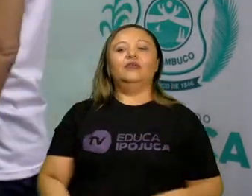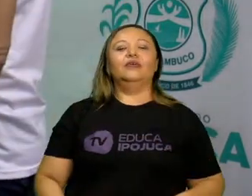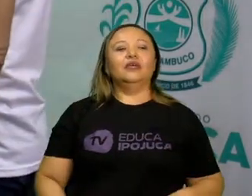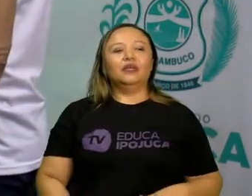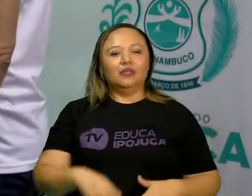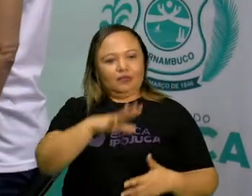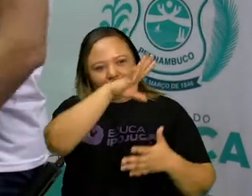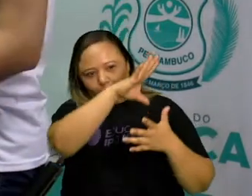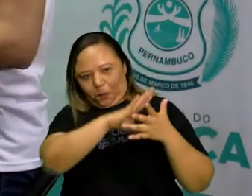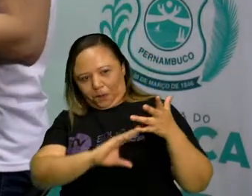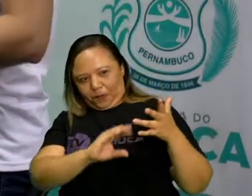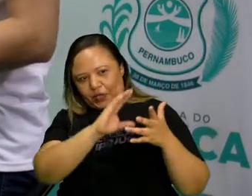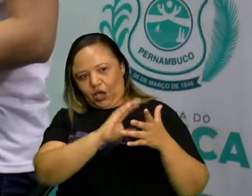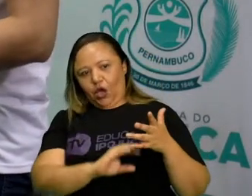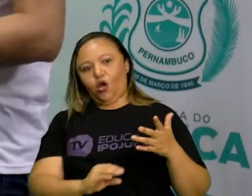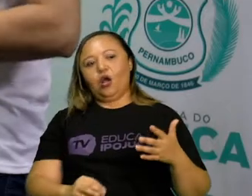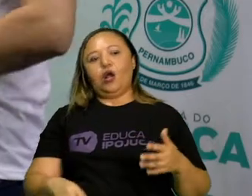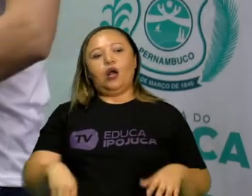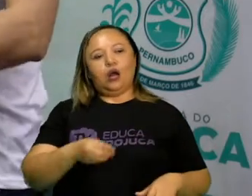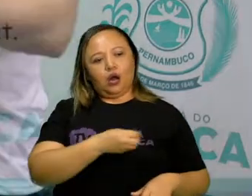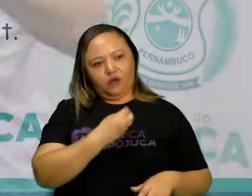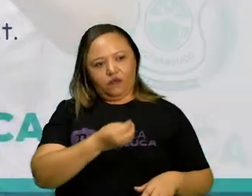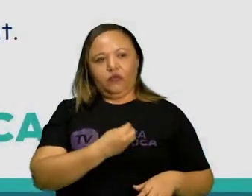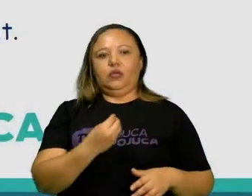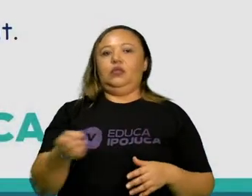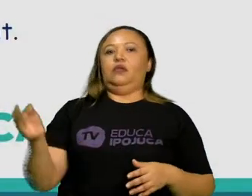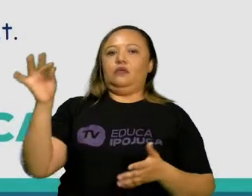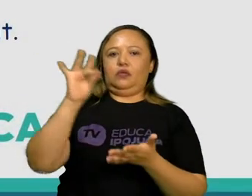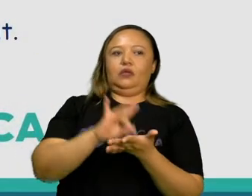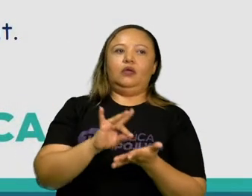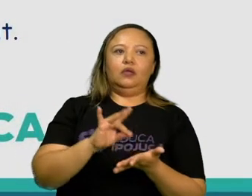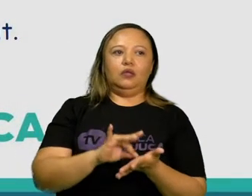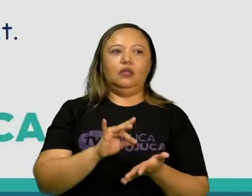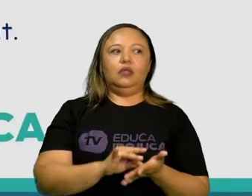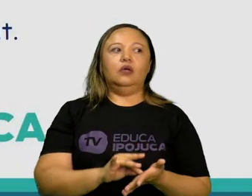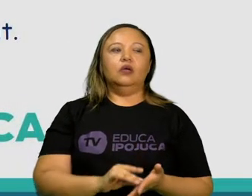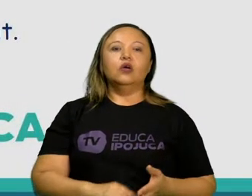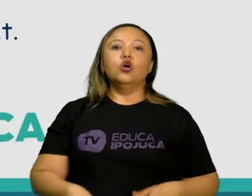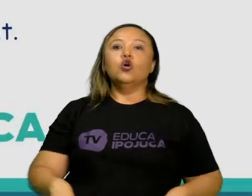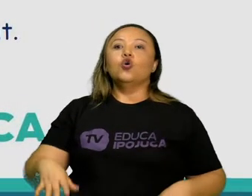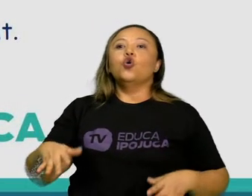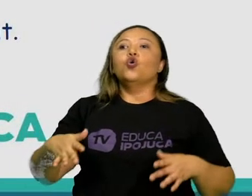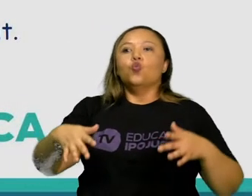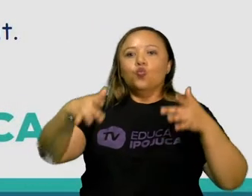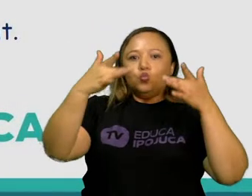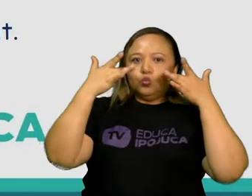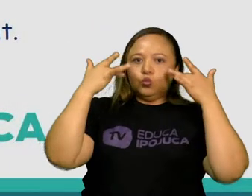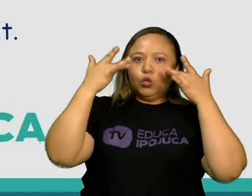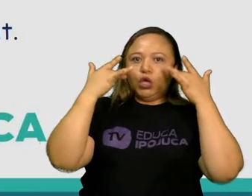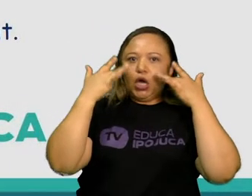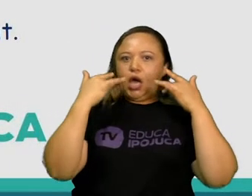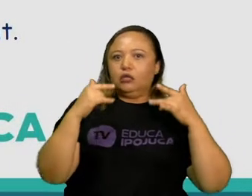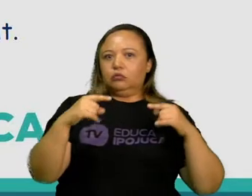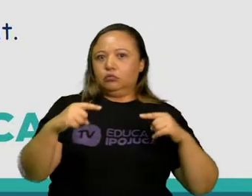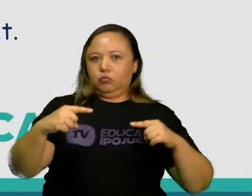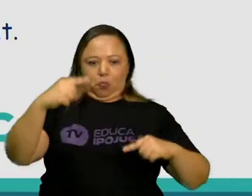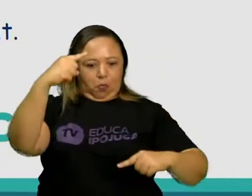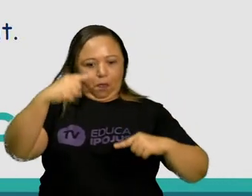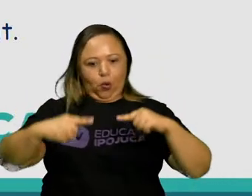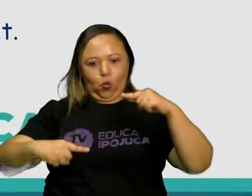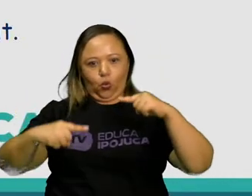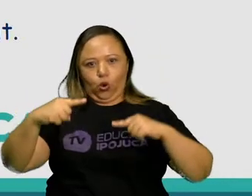E o teatro brechiano, ele já vai romper com isso. É um teatro mais político. É um teatro que